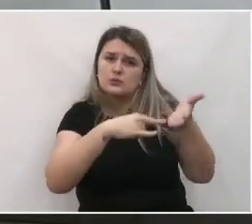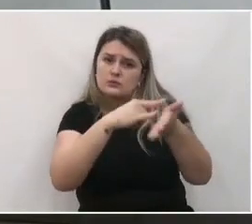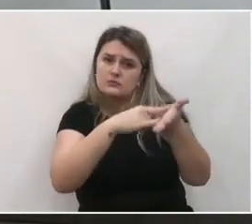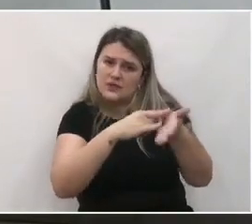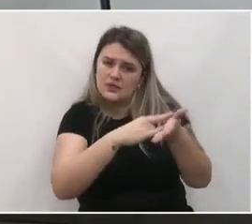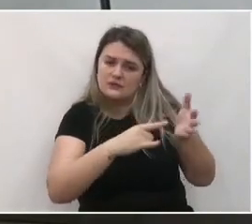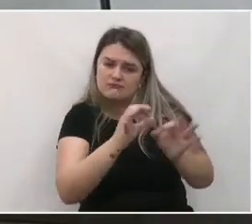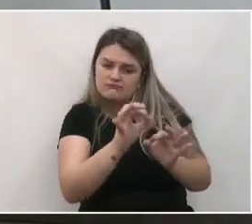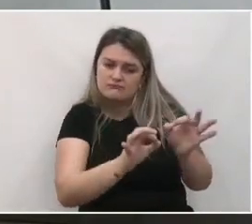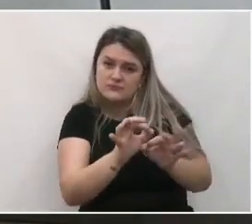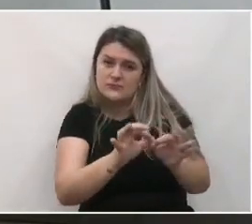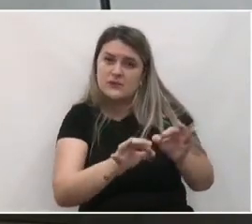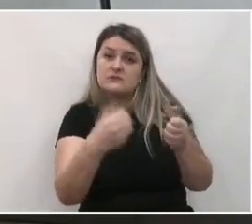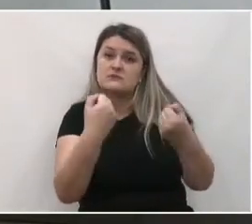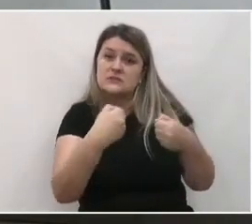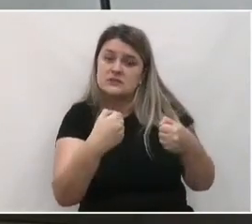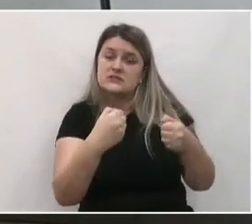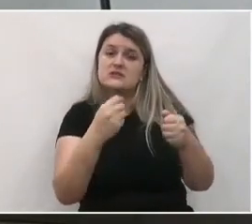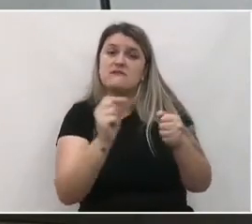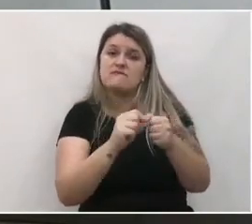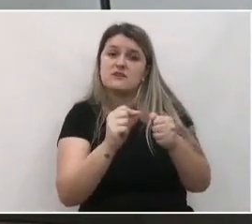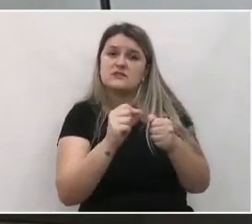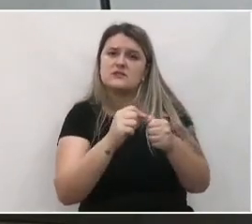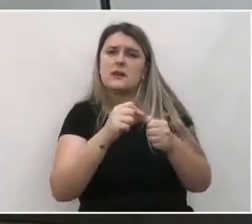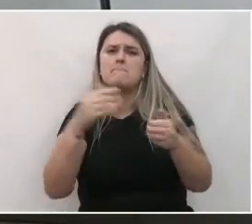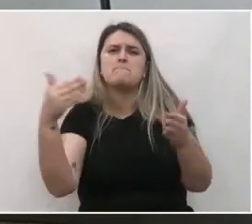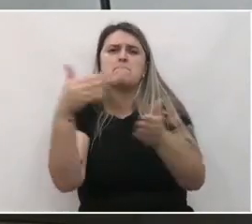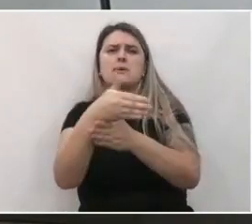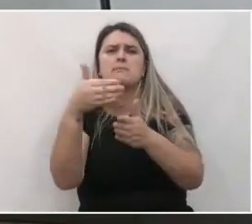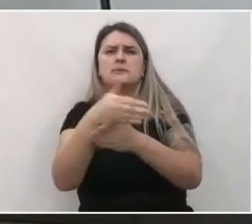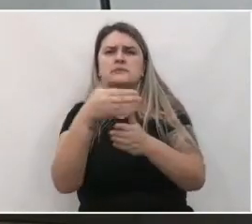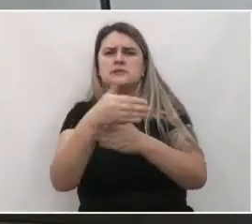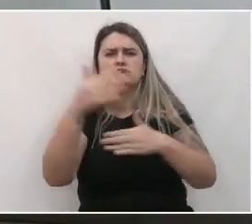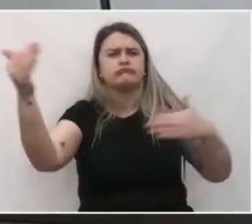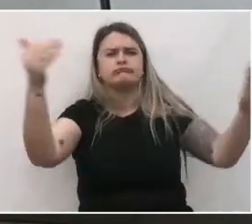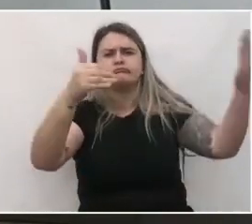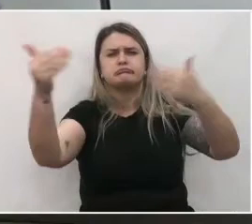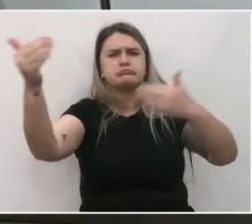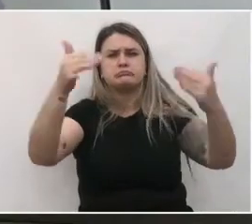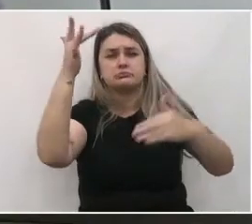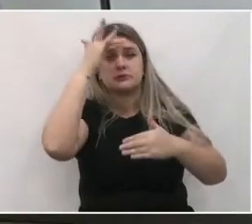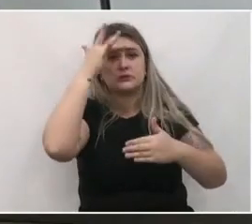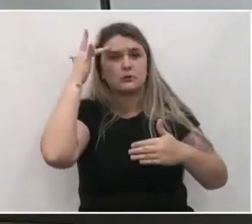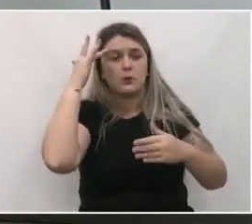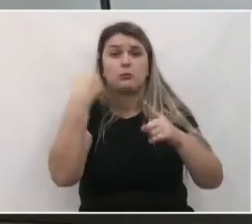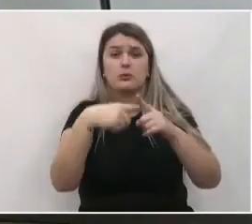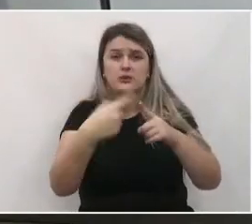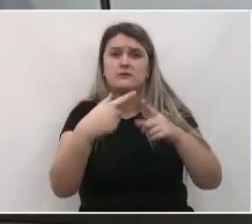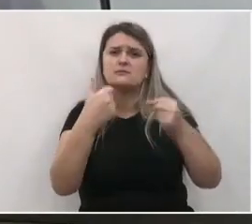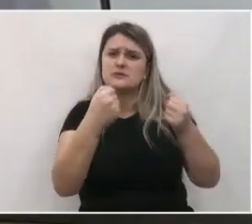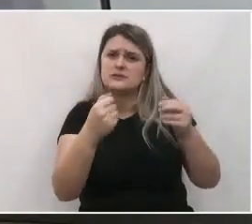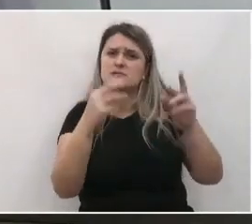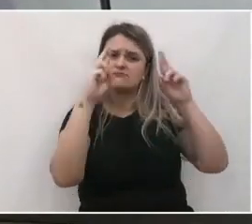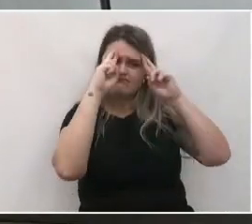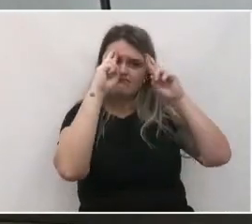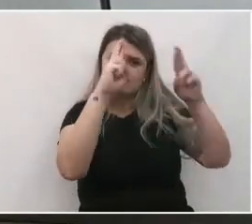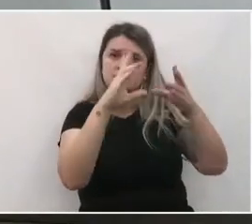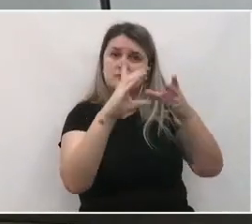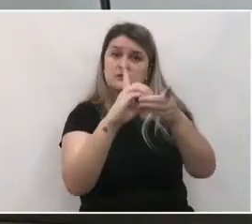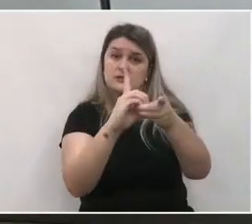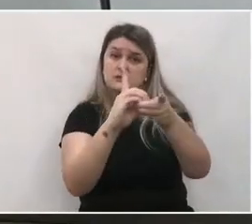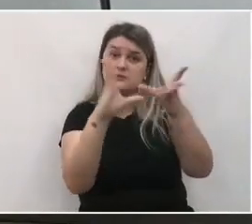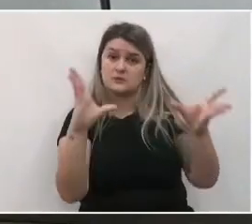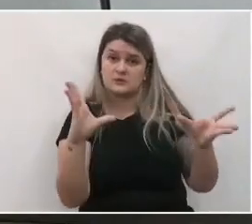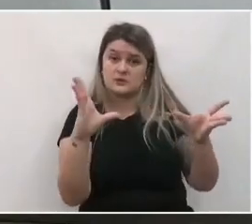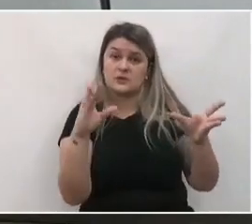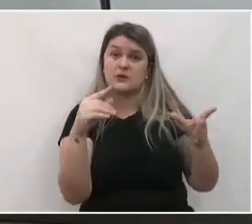devem ser submetidos a um processo participativo para que sejam elaborados de maneira democrática. afinal, o